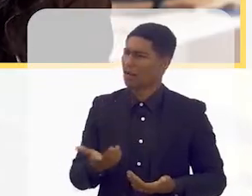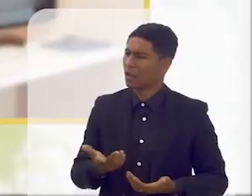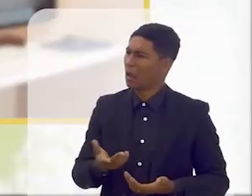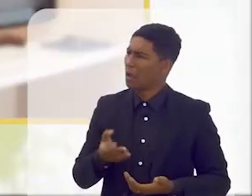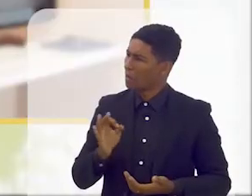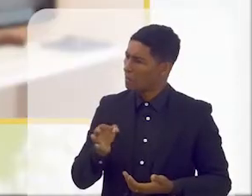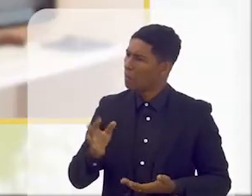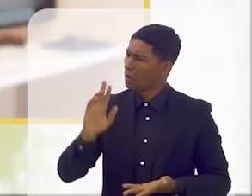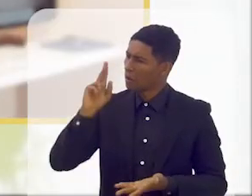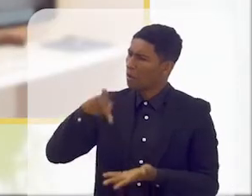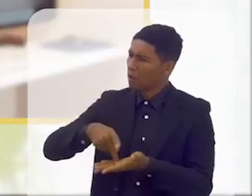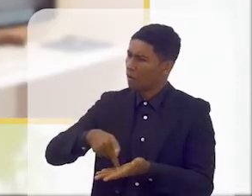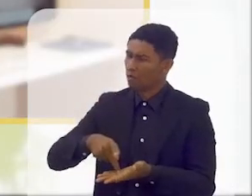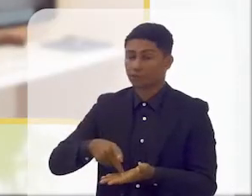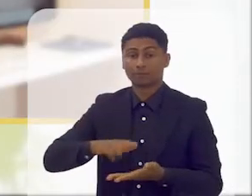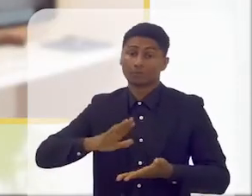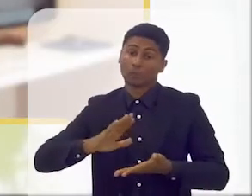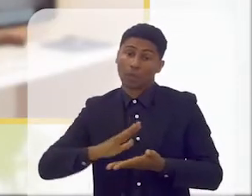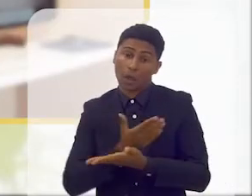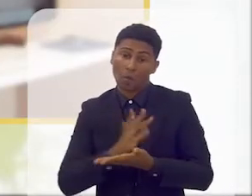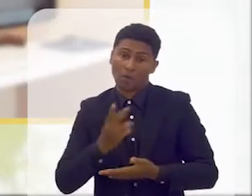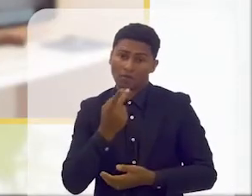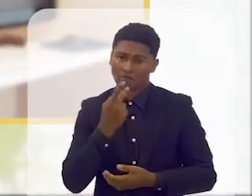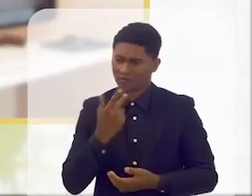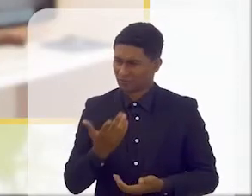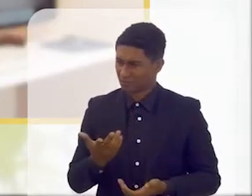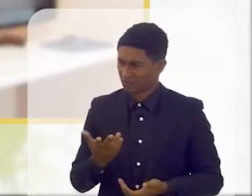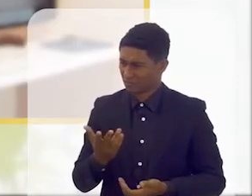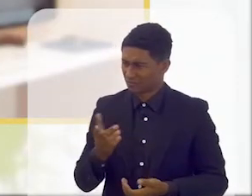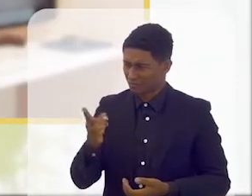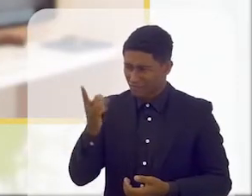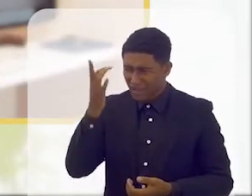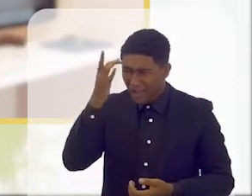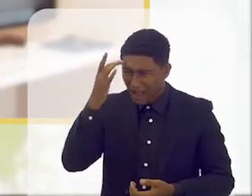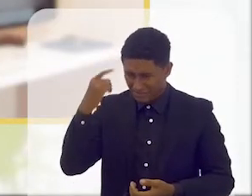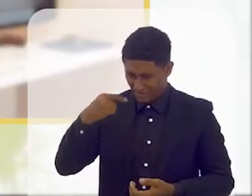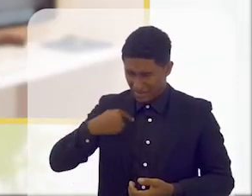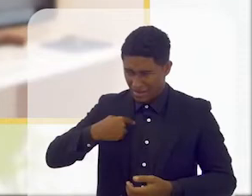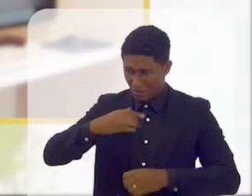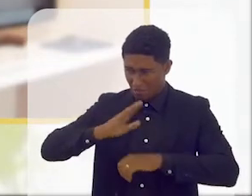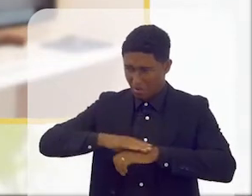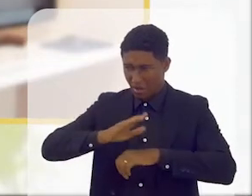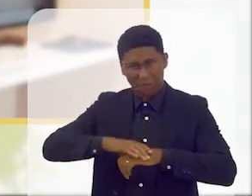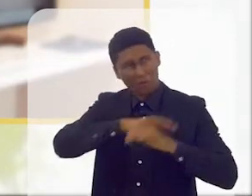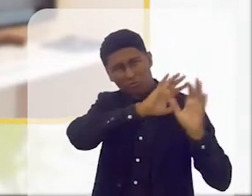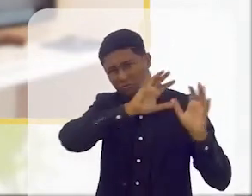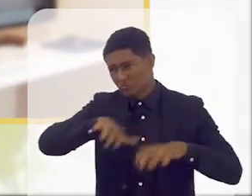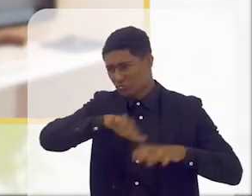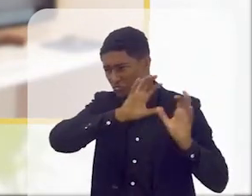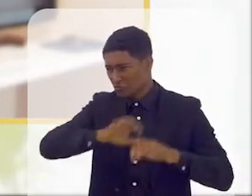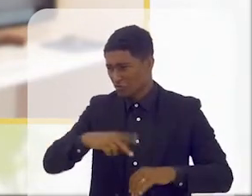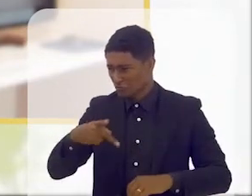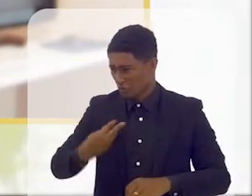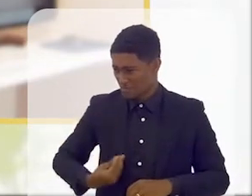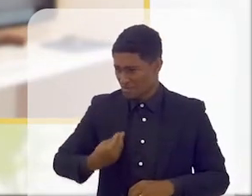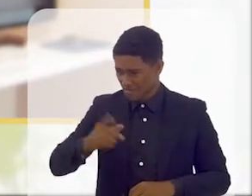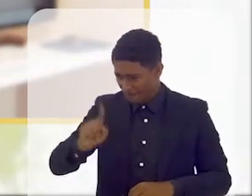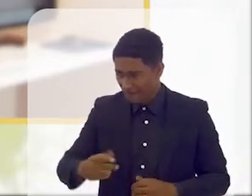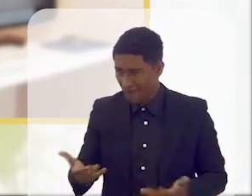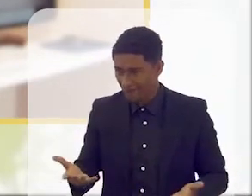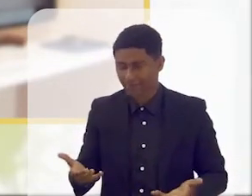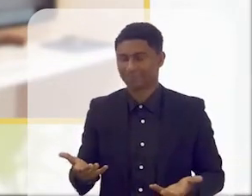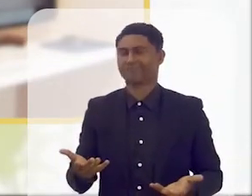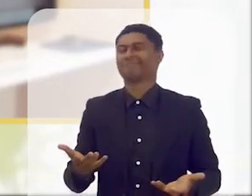coincidência, né? E tem pessoas que vão dizer assim, você está dizendo que eu trago chuva para a sua vida? Então, assim, a